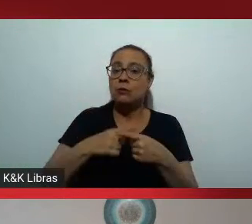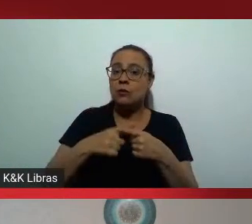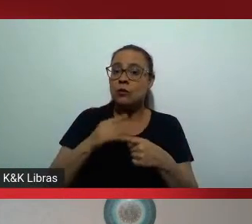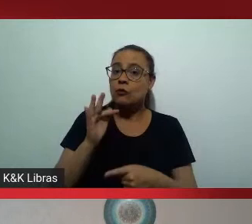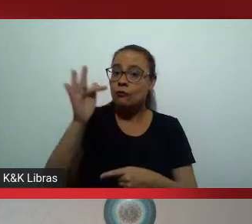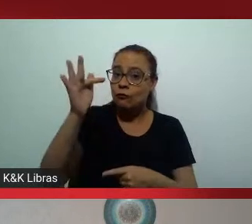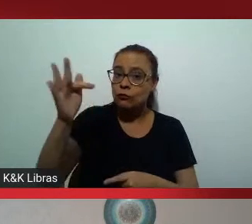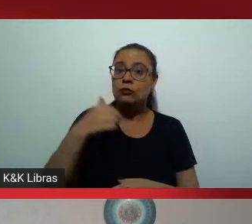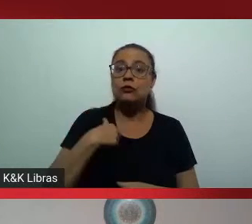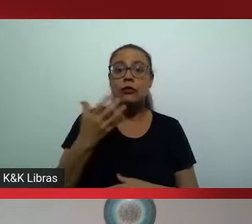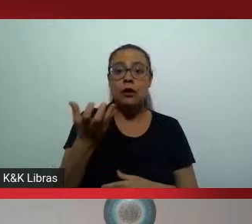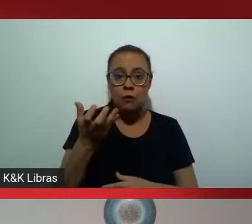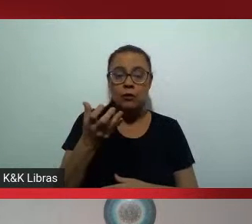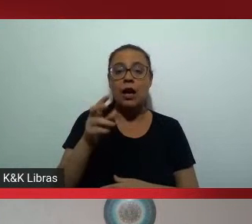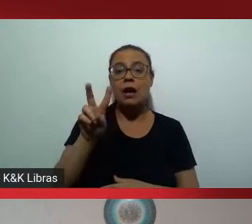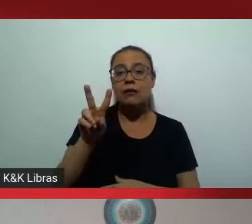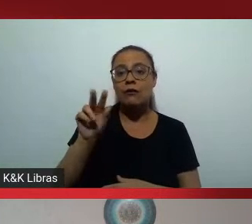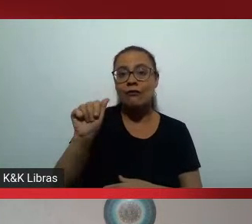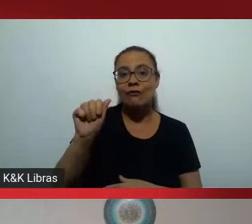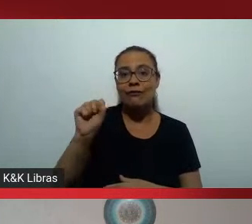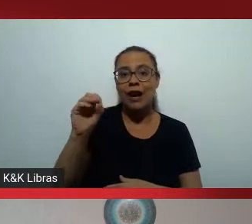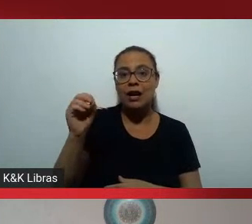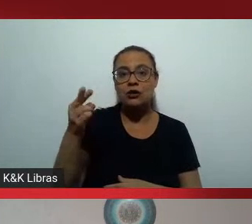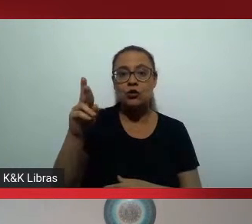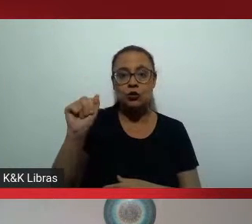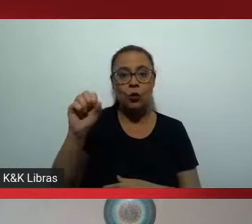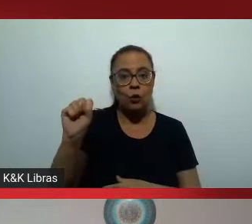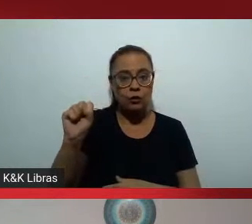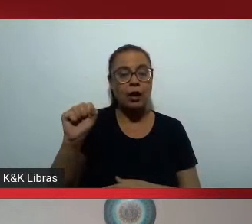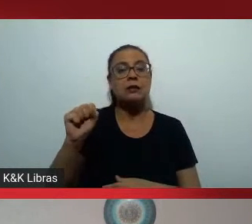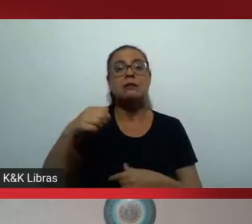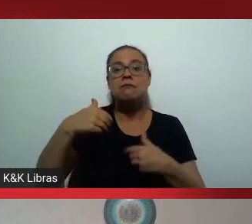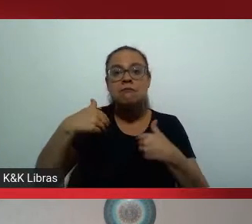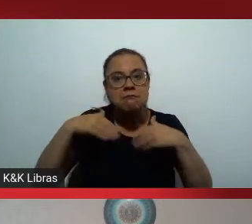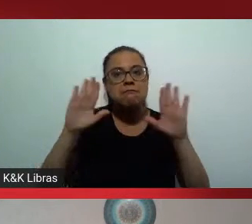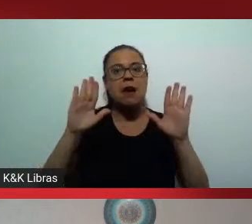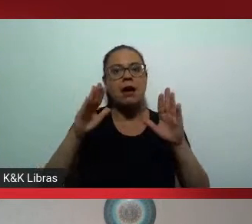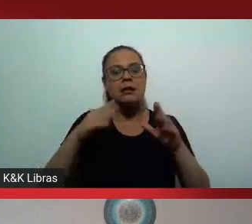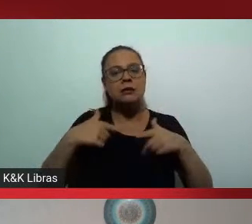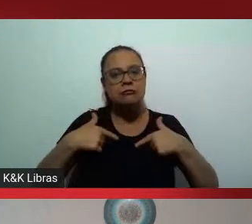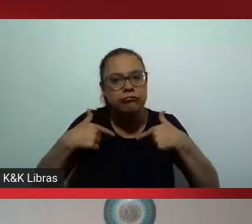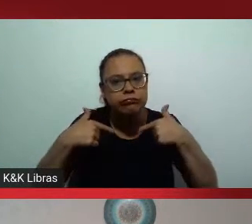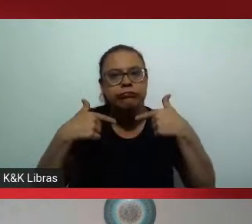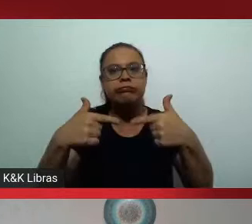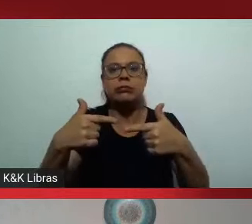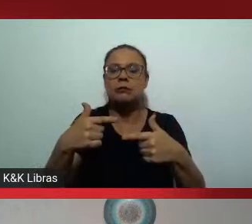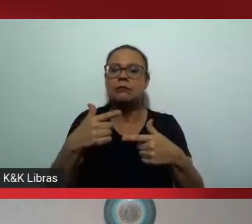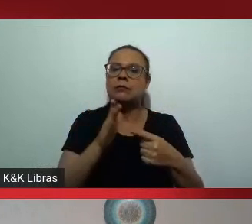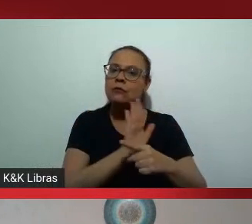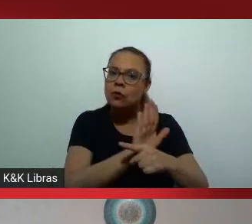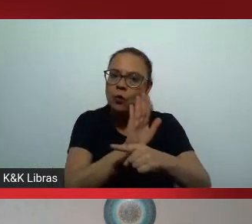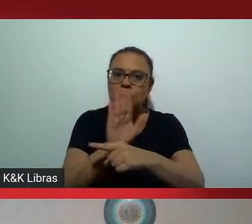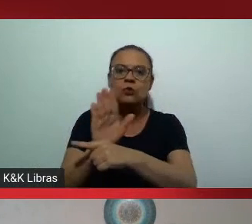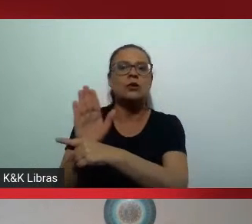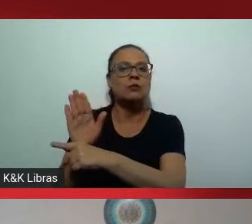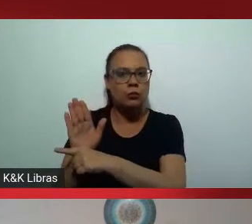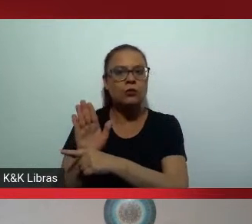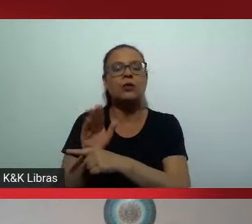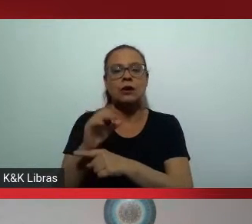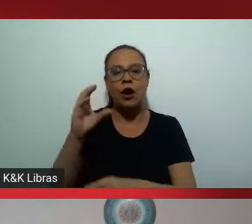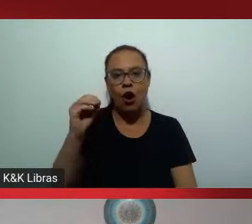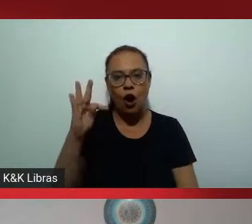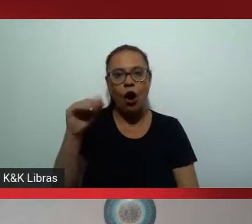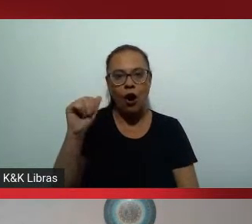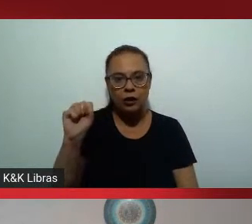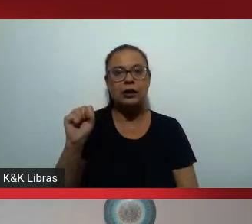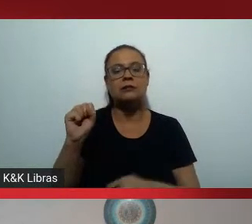em Vassouras um polirradiador de ações que contribuam com a causa em prol da diminuição das